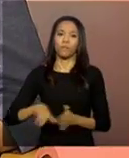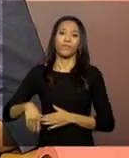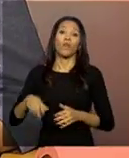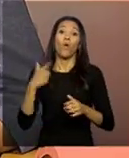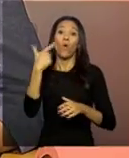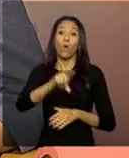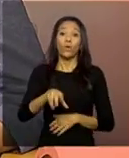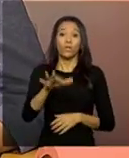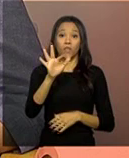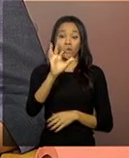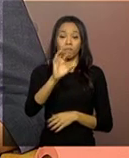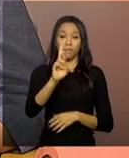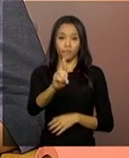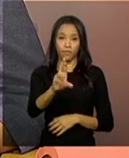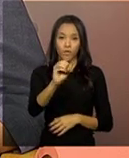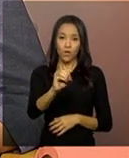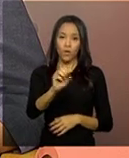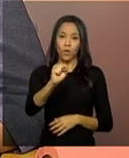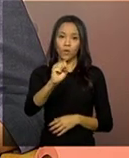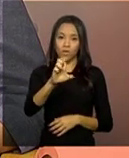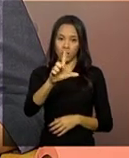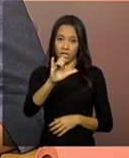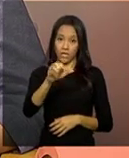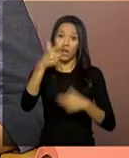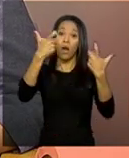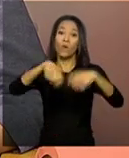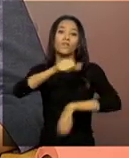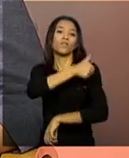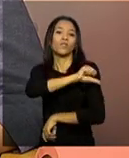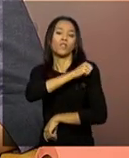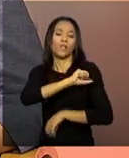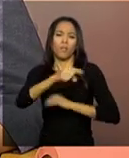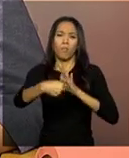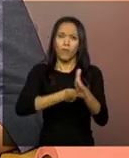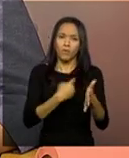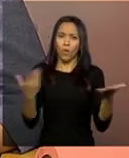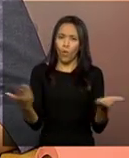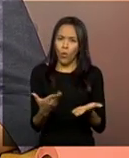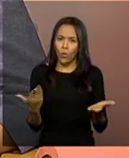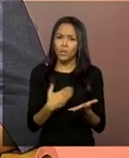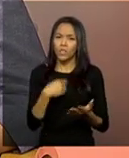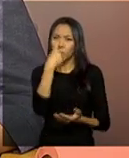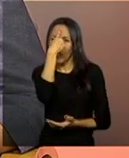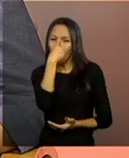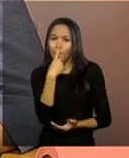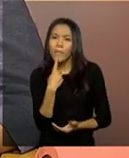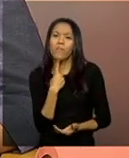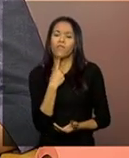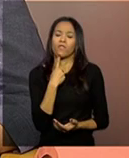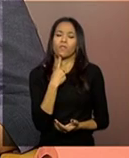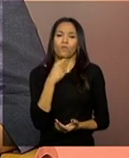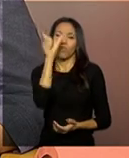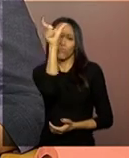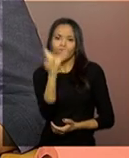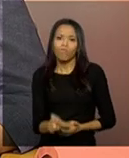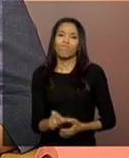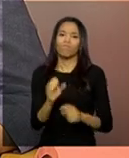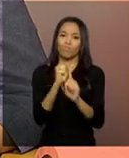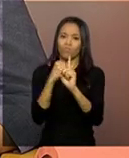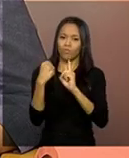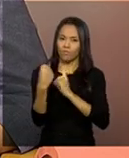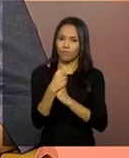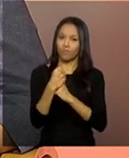Saquarema, Rio de Janeiro, ela diz o seguinte, hoje há um perfil socioeconômico para inclusão no Cade Único, até três salários